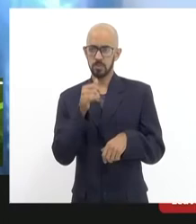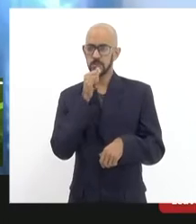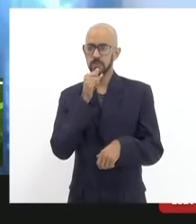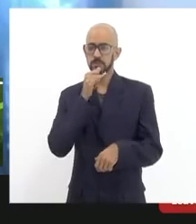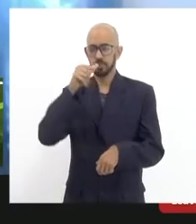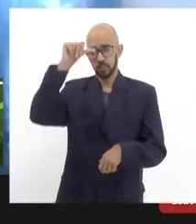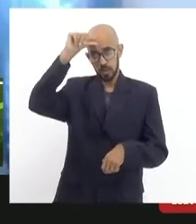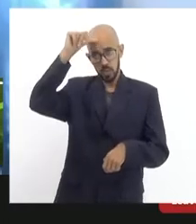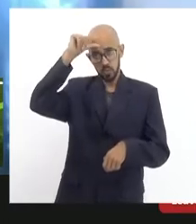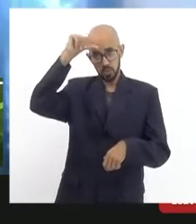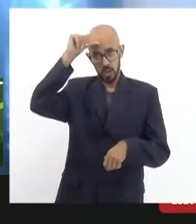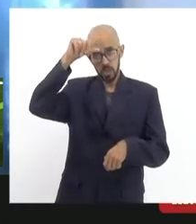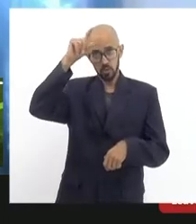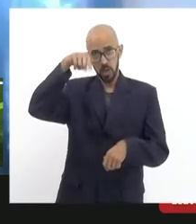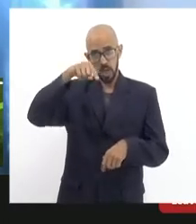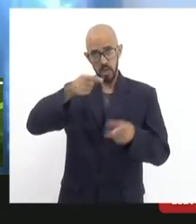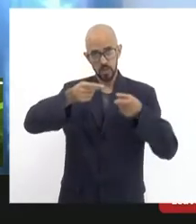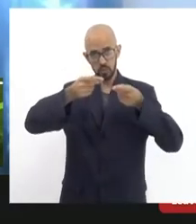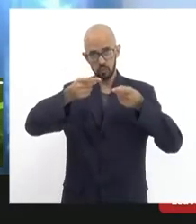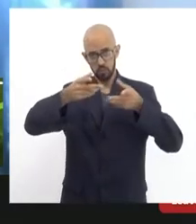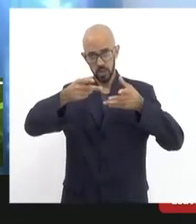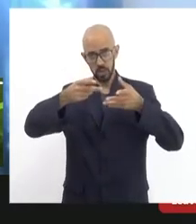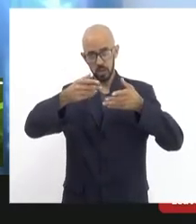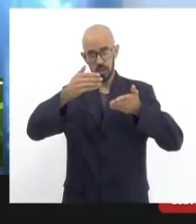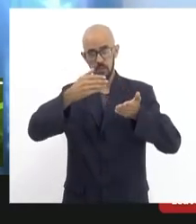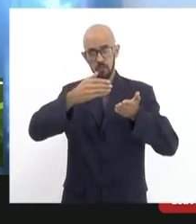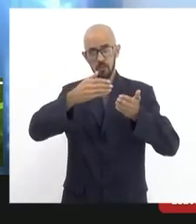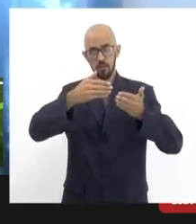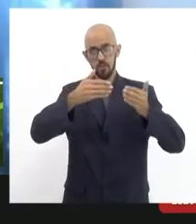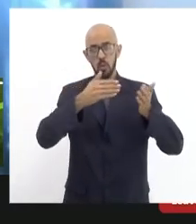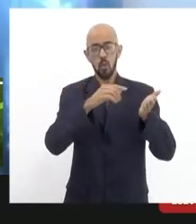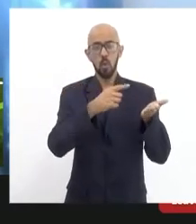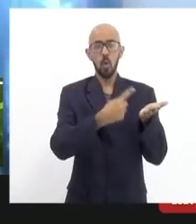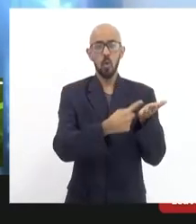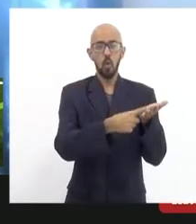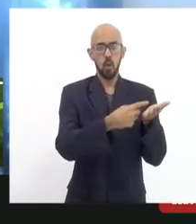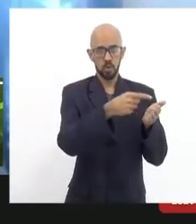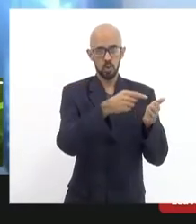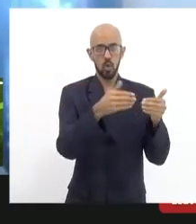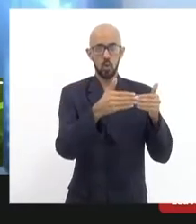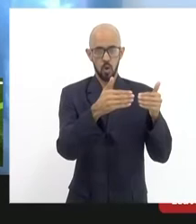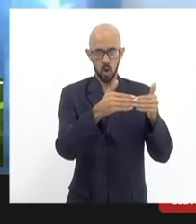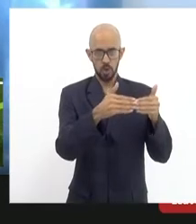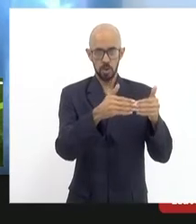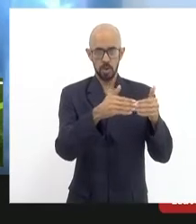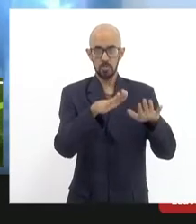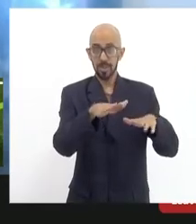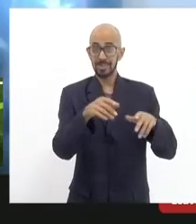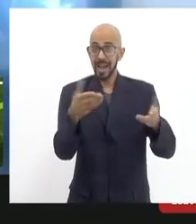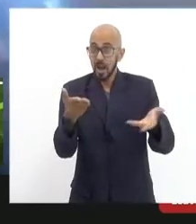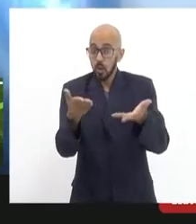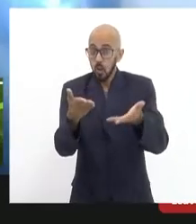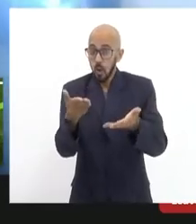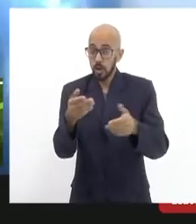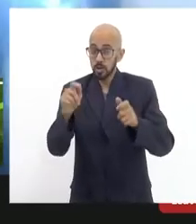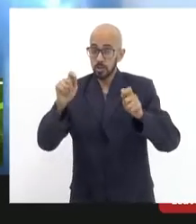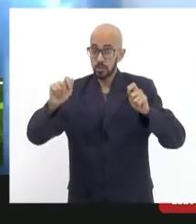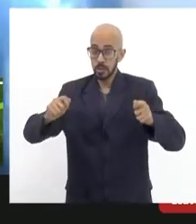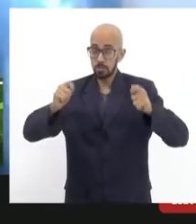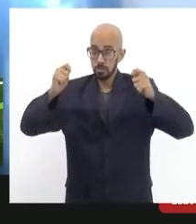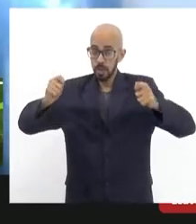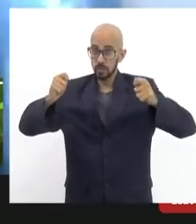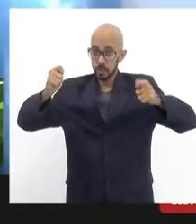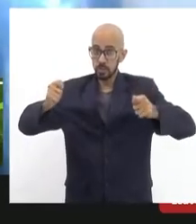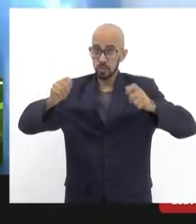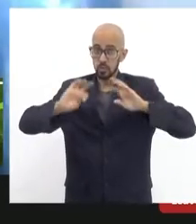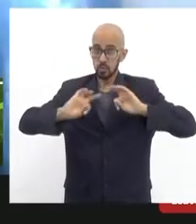privatista mas quando teve essa questão agora objeto da manifestação que